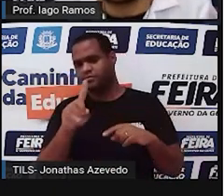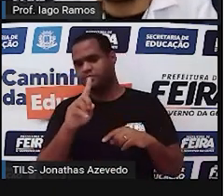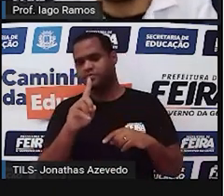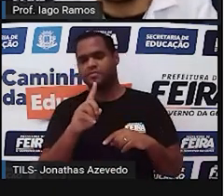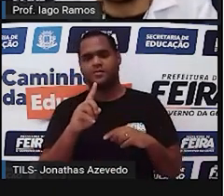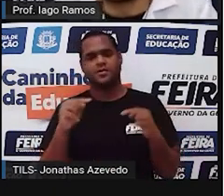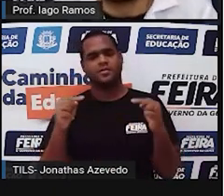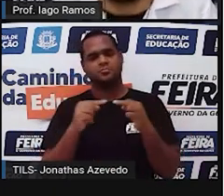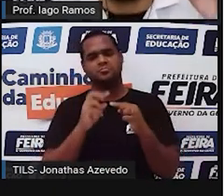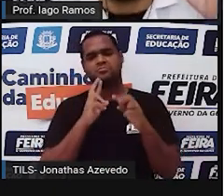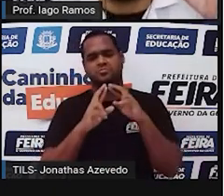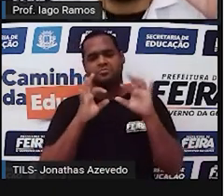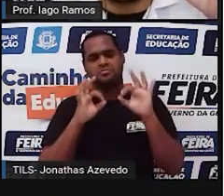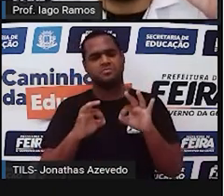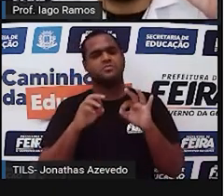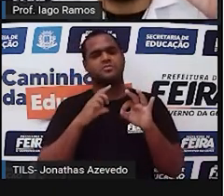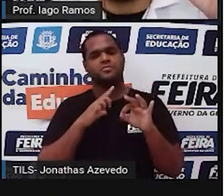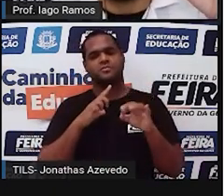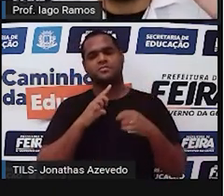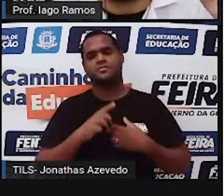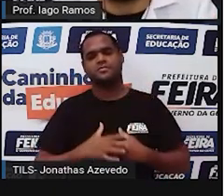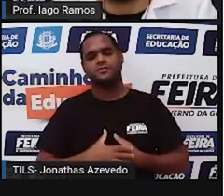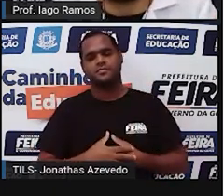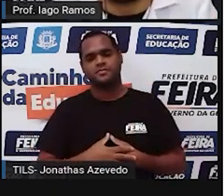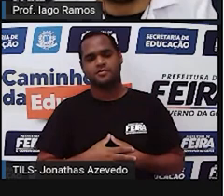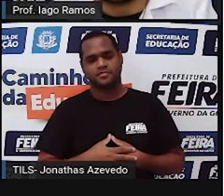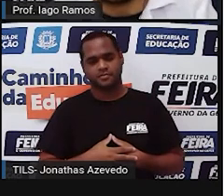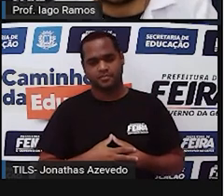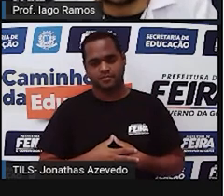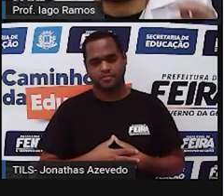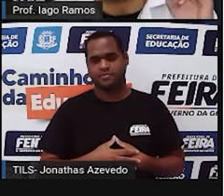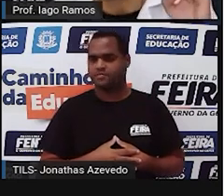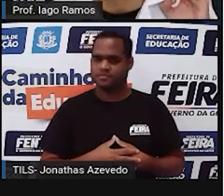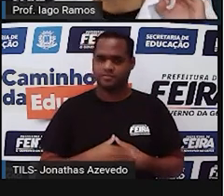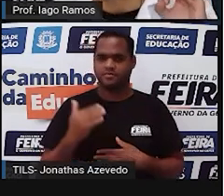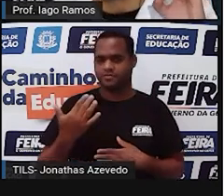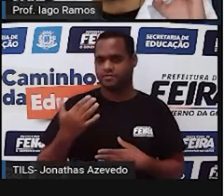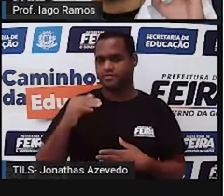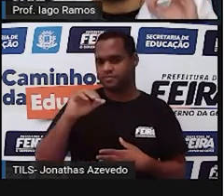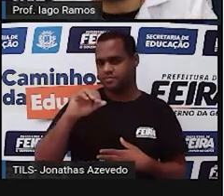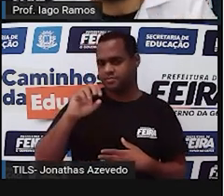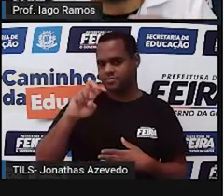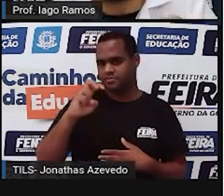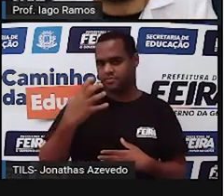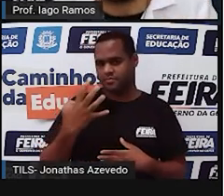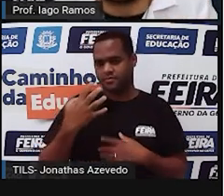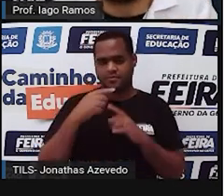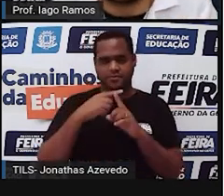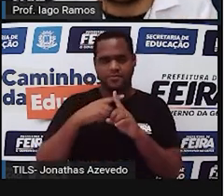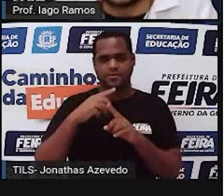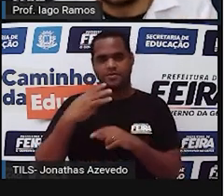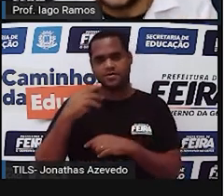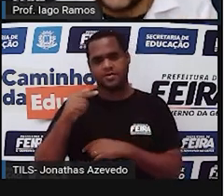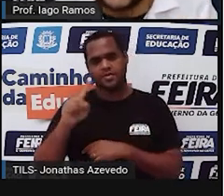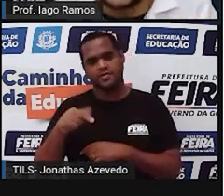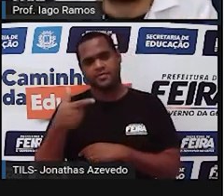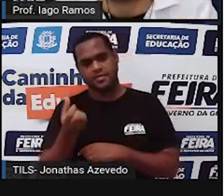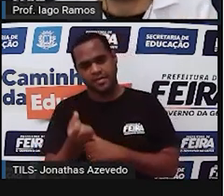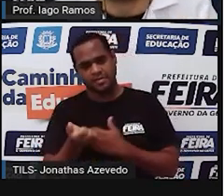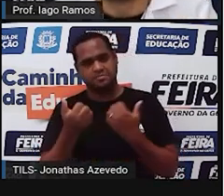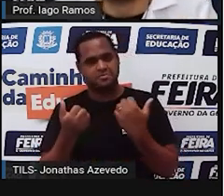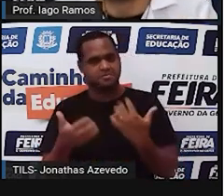logo direto assim somava o 54,87 com o 37,26 graus